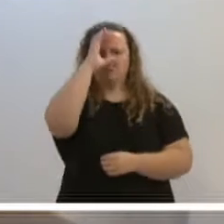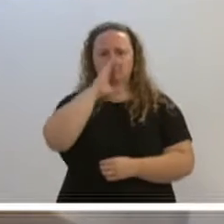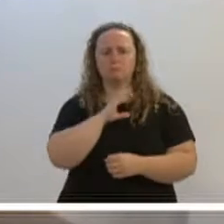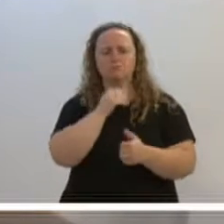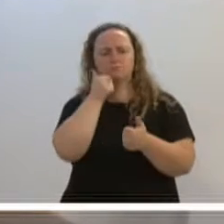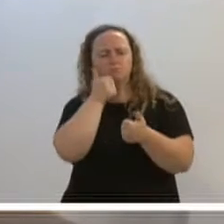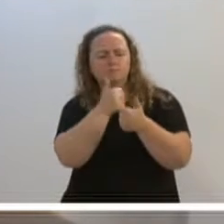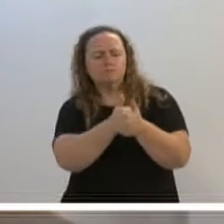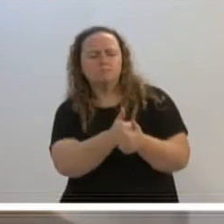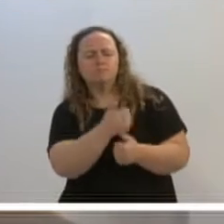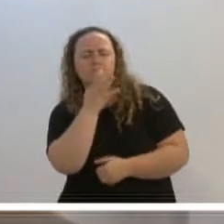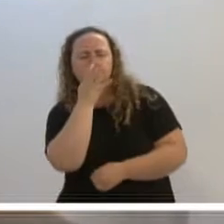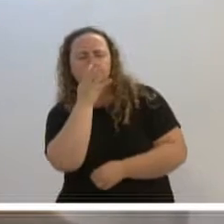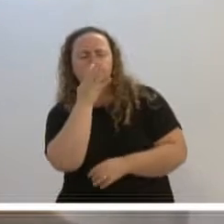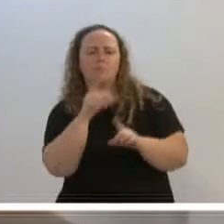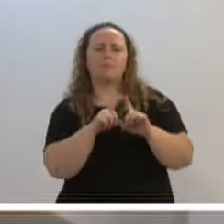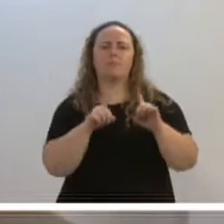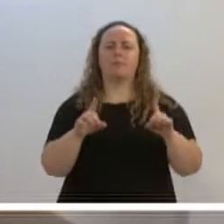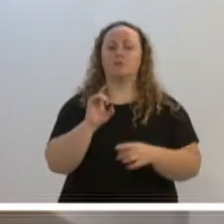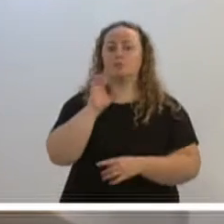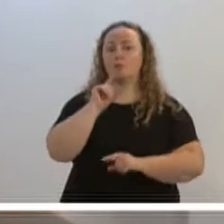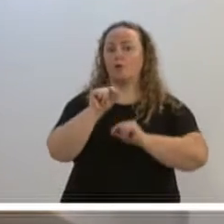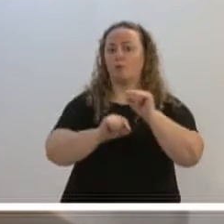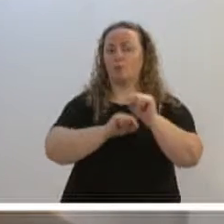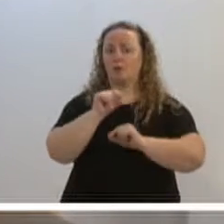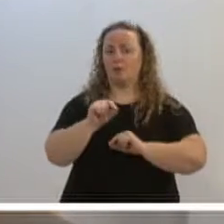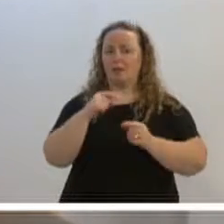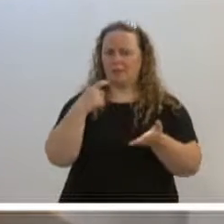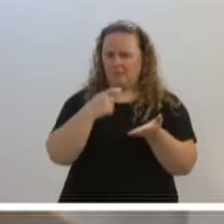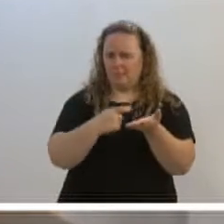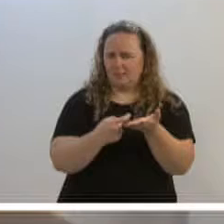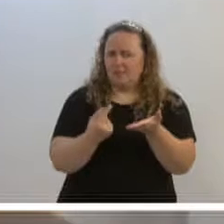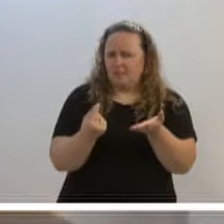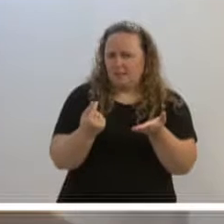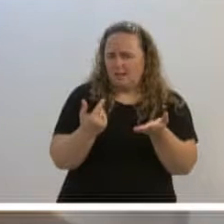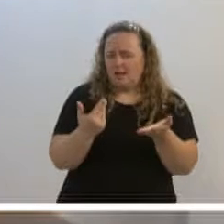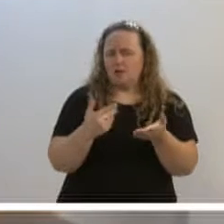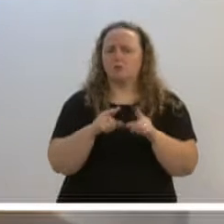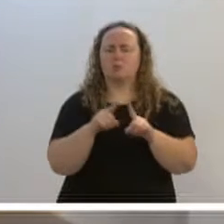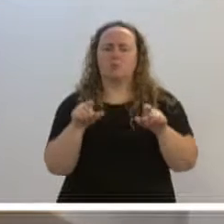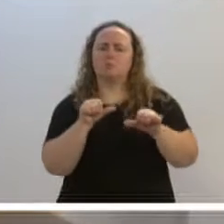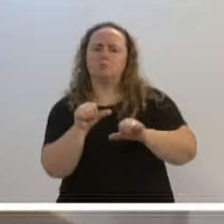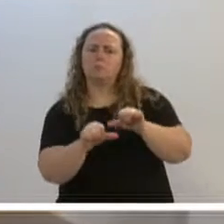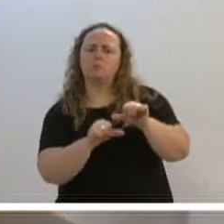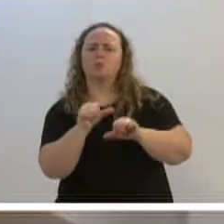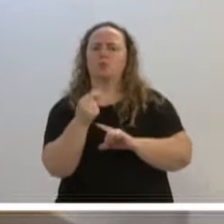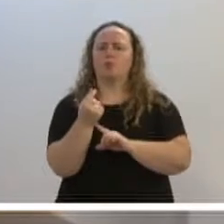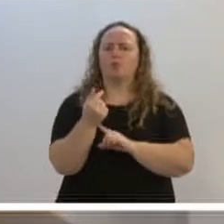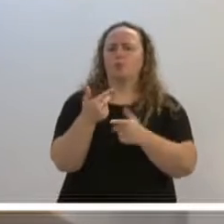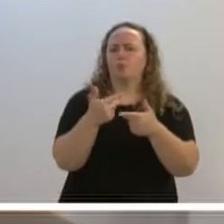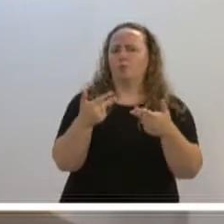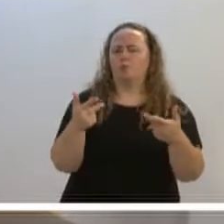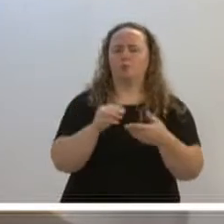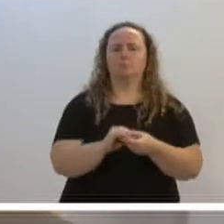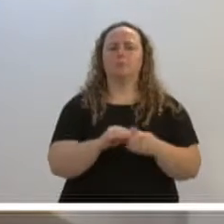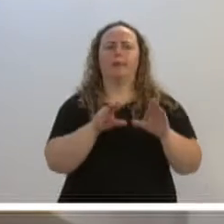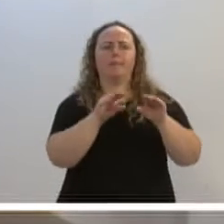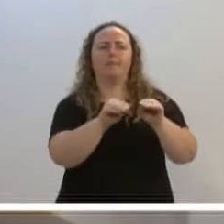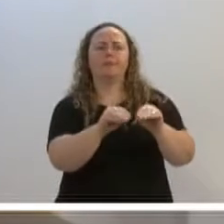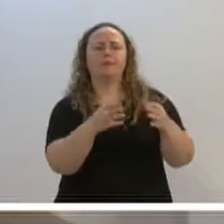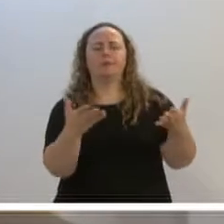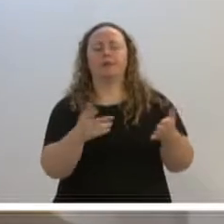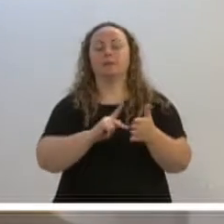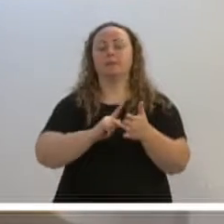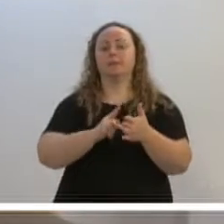E está lá para se acompanhar. E não só no que trata a questão tarifária, mas qualquer modificação que for feita hoje. Ah, vamos mexer, como estava lá o